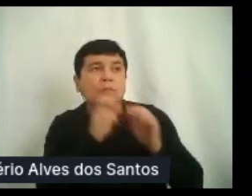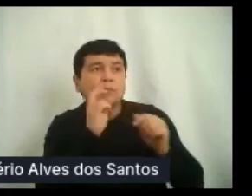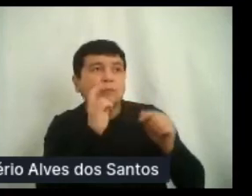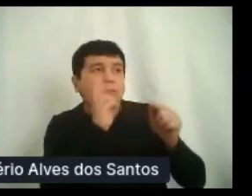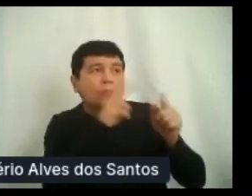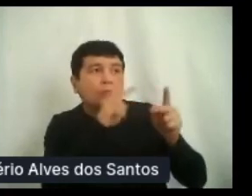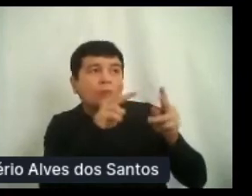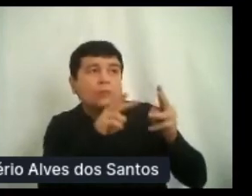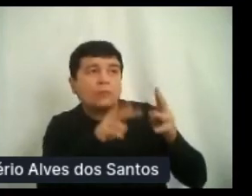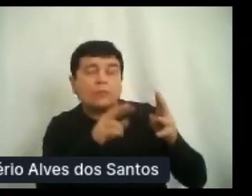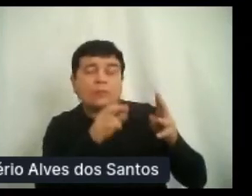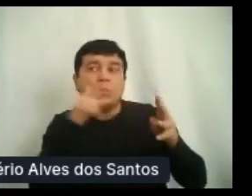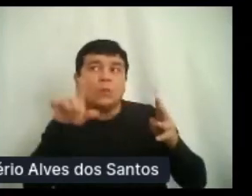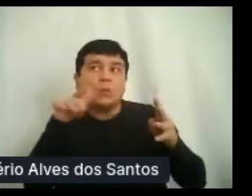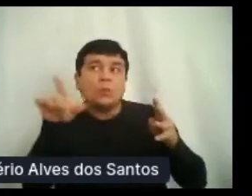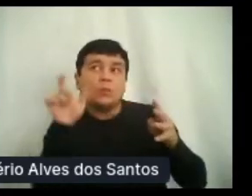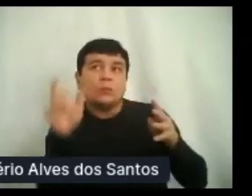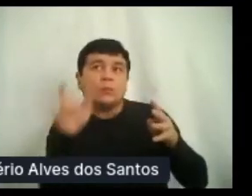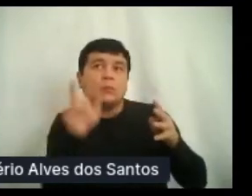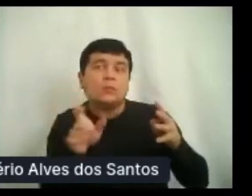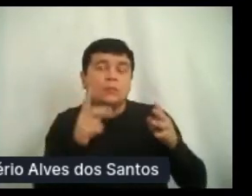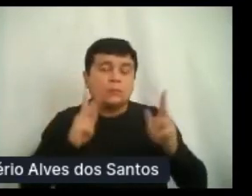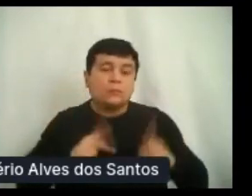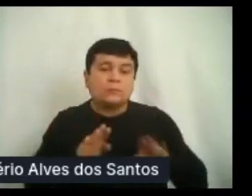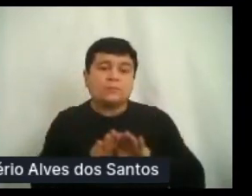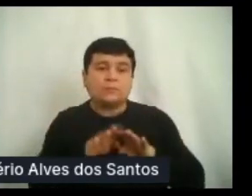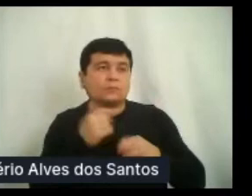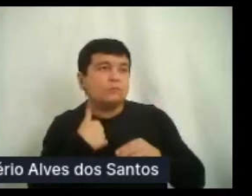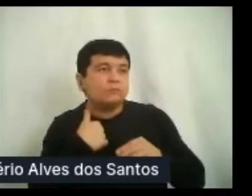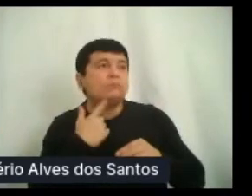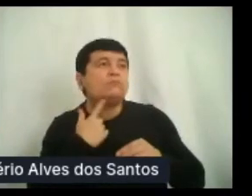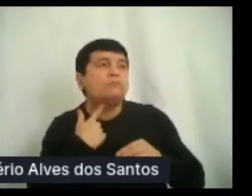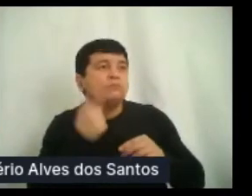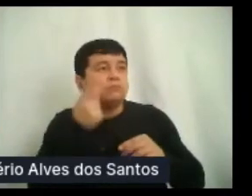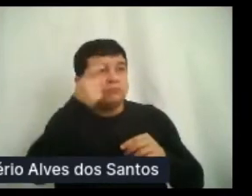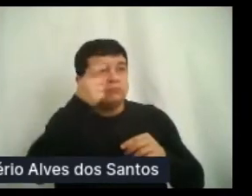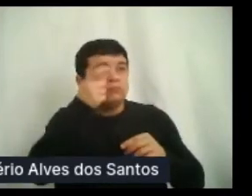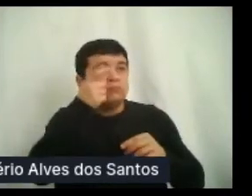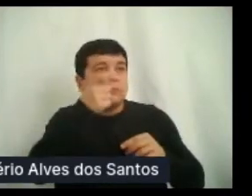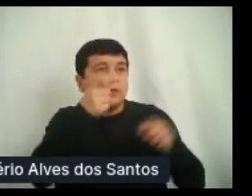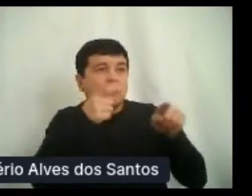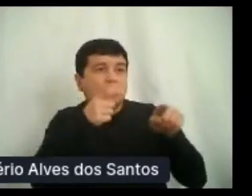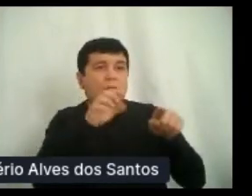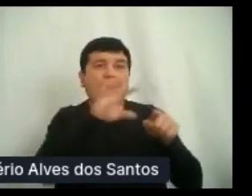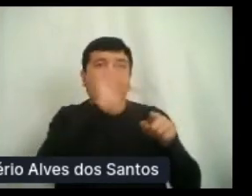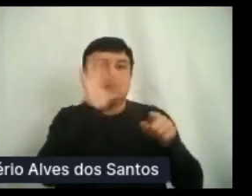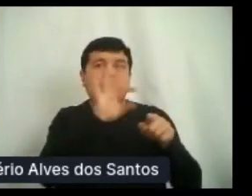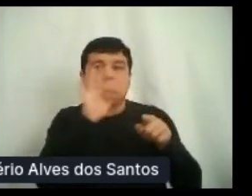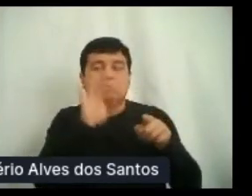também enviaram e votar naquelas que acharem mais interessantes e que forem suas dúvidas também.